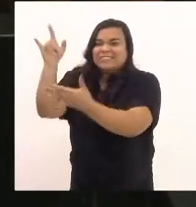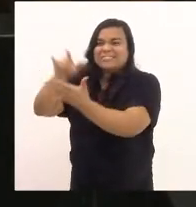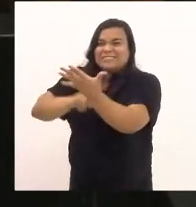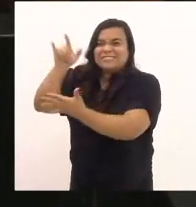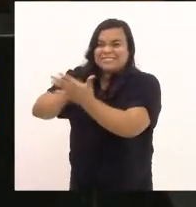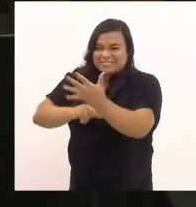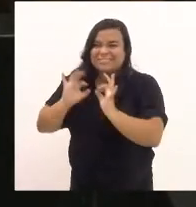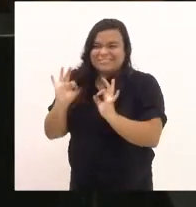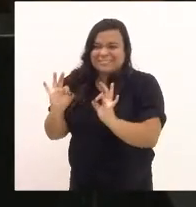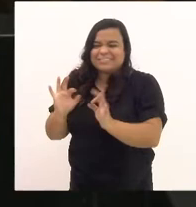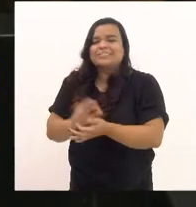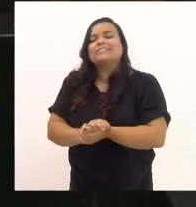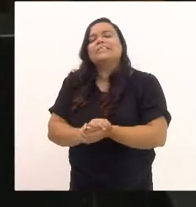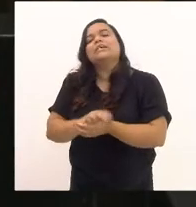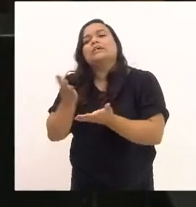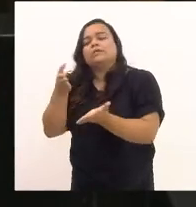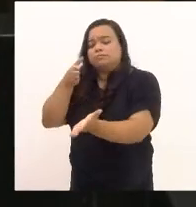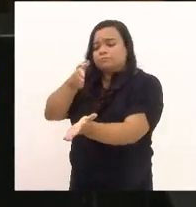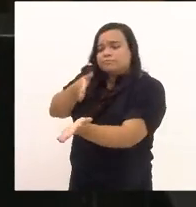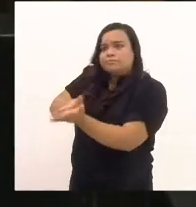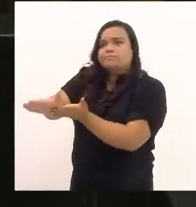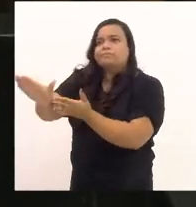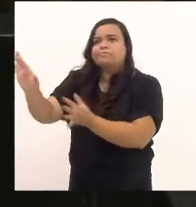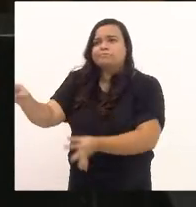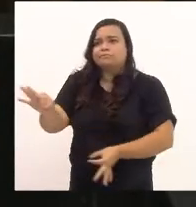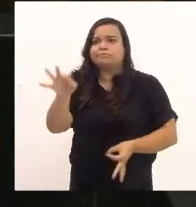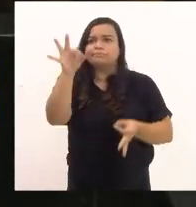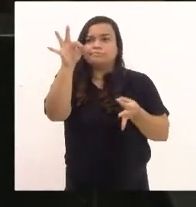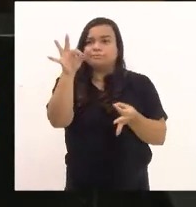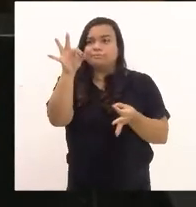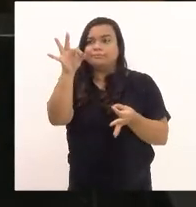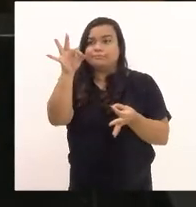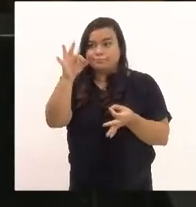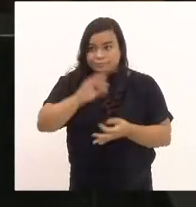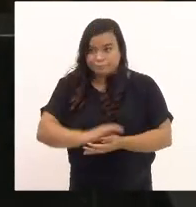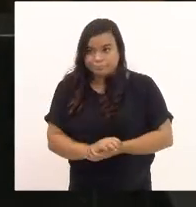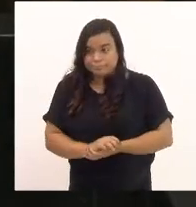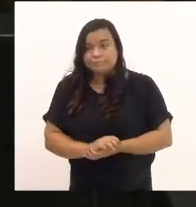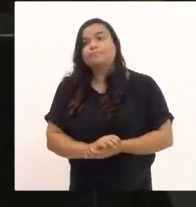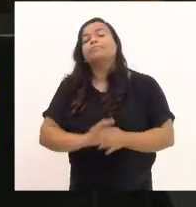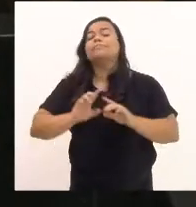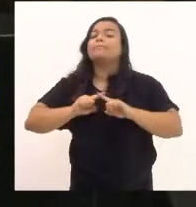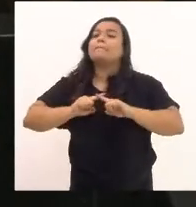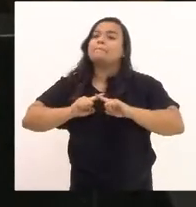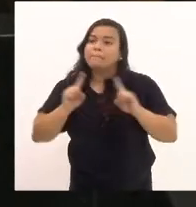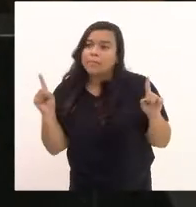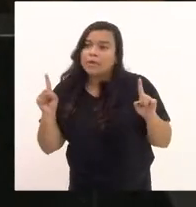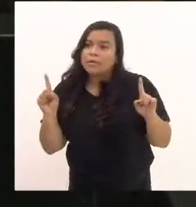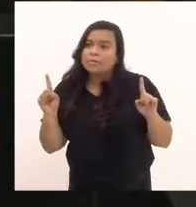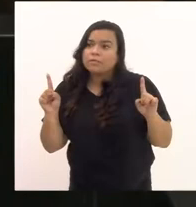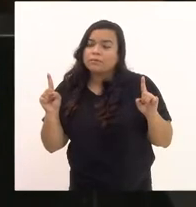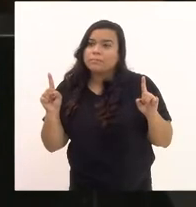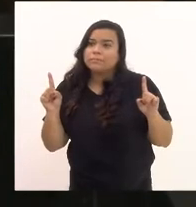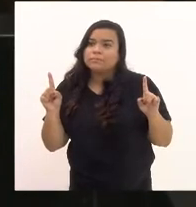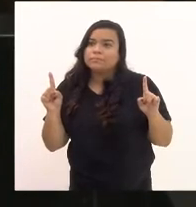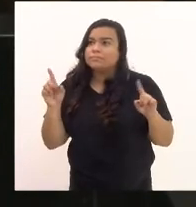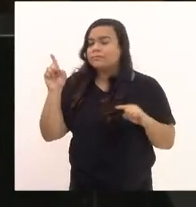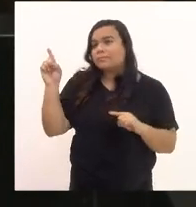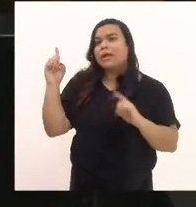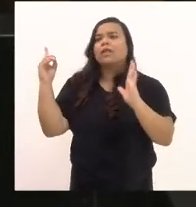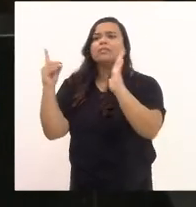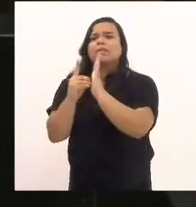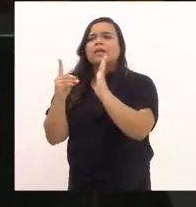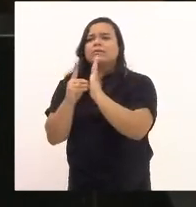impresso em papel moeda. Ocorre que o Detran